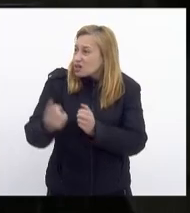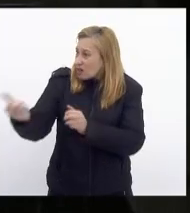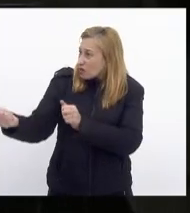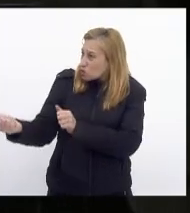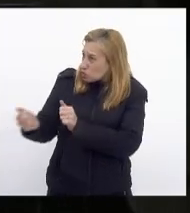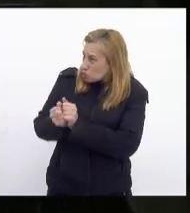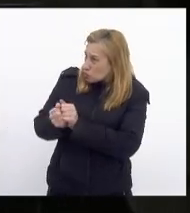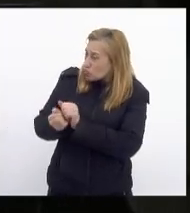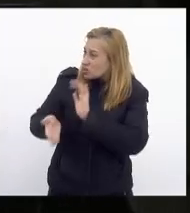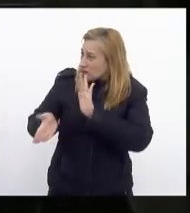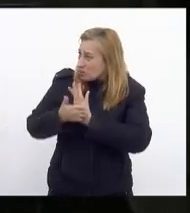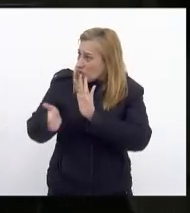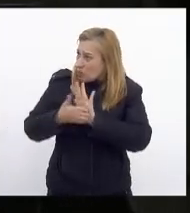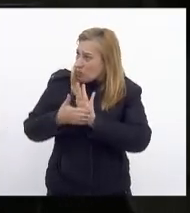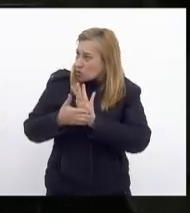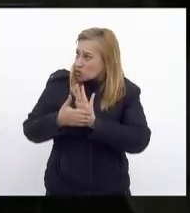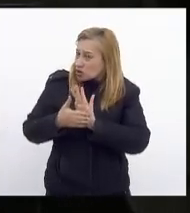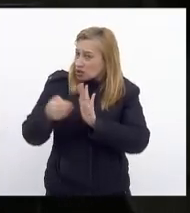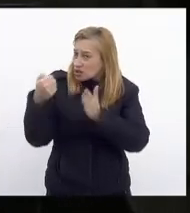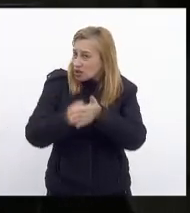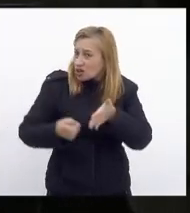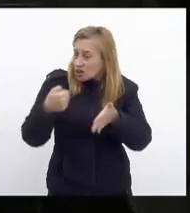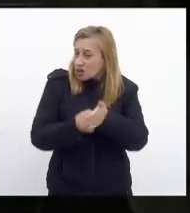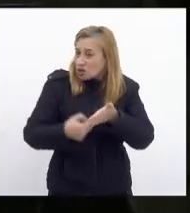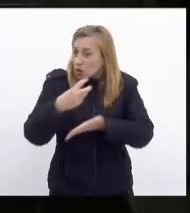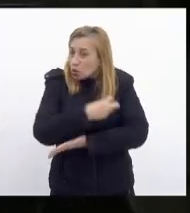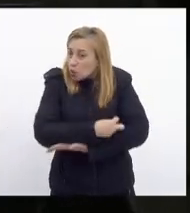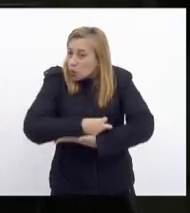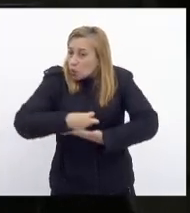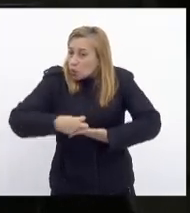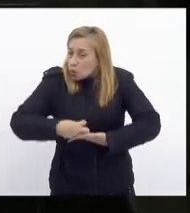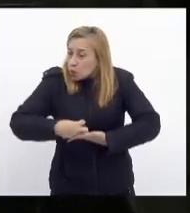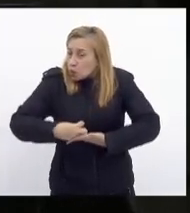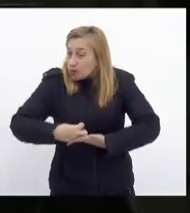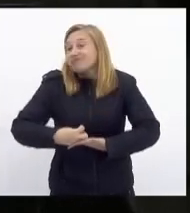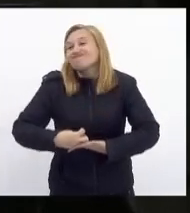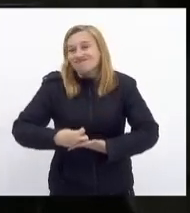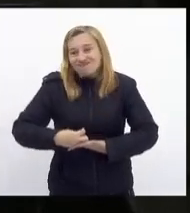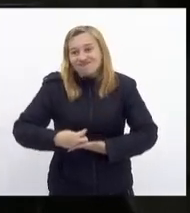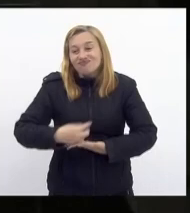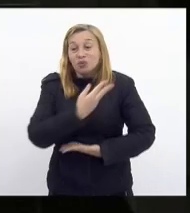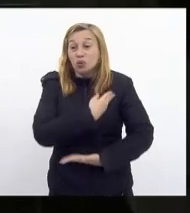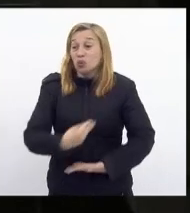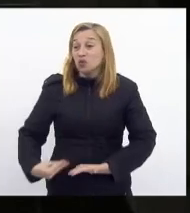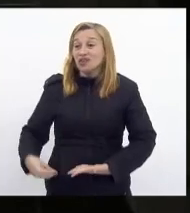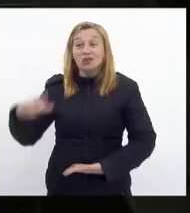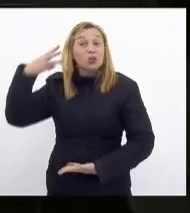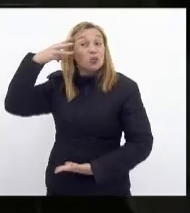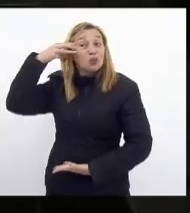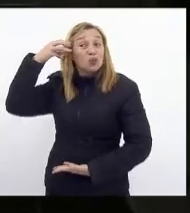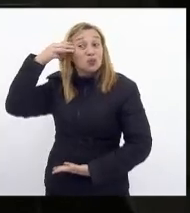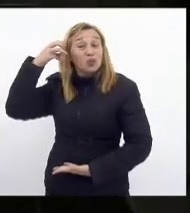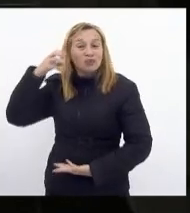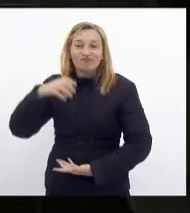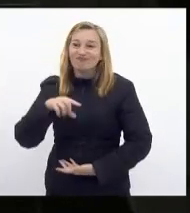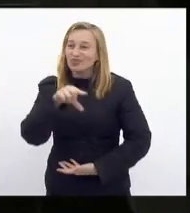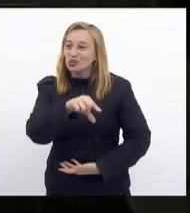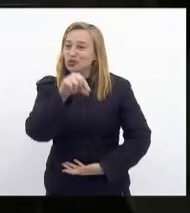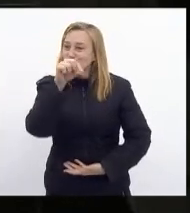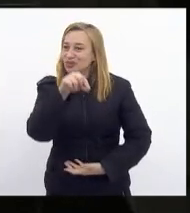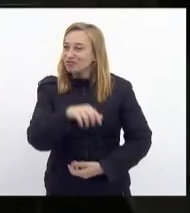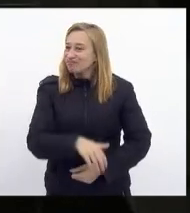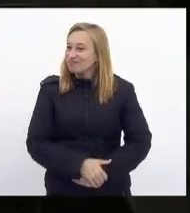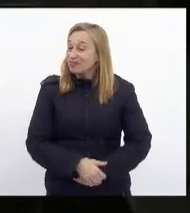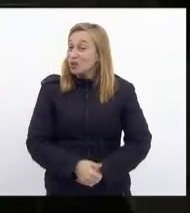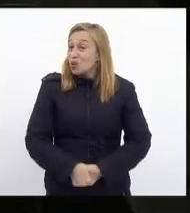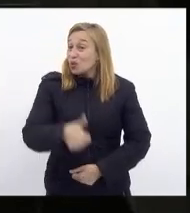nessa proposta a caçação de um mandato do governador eleito o